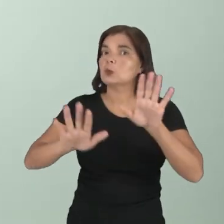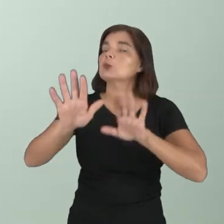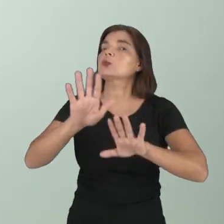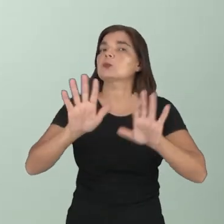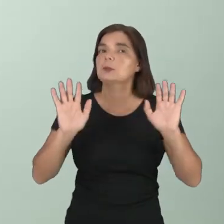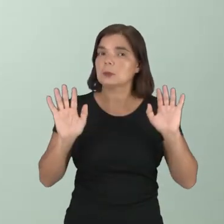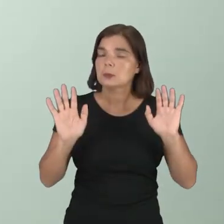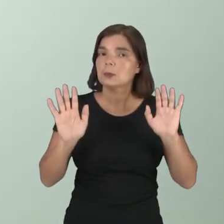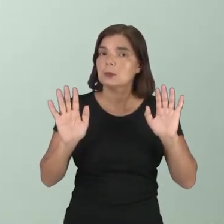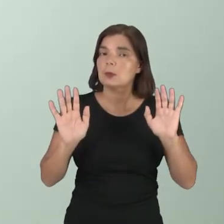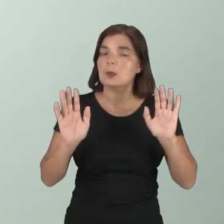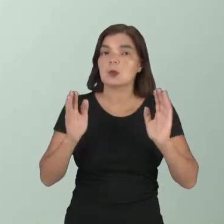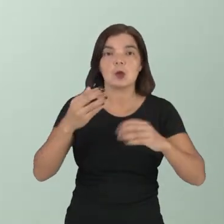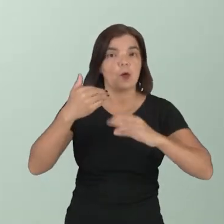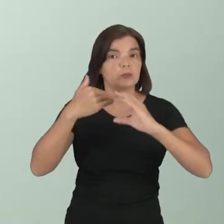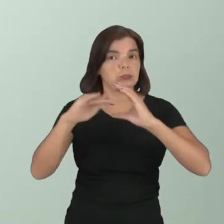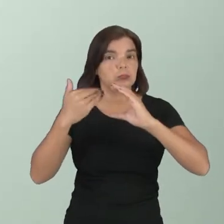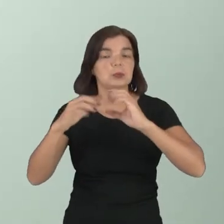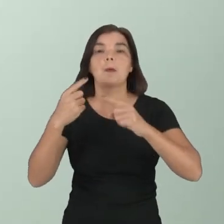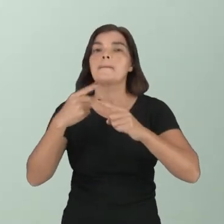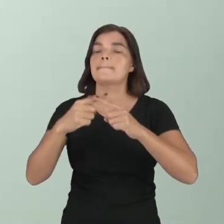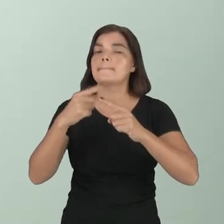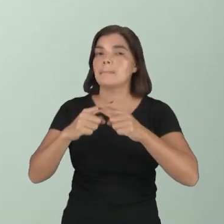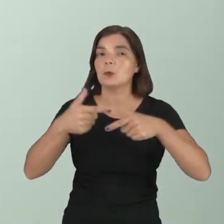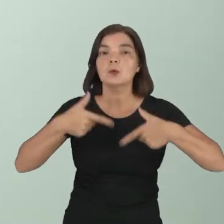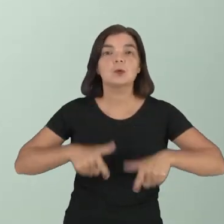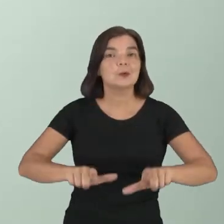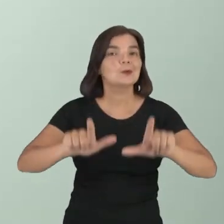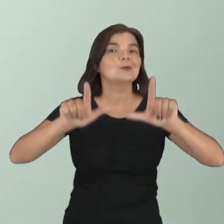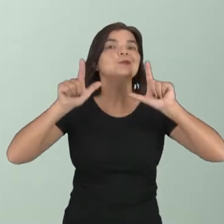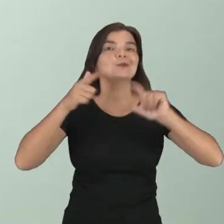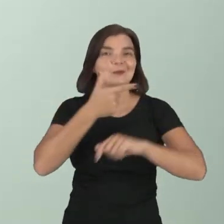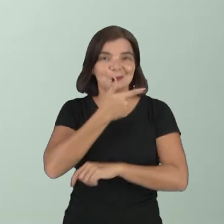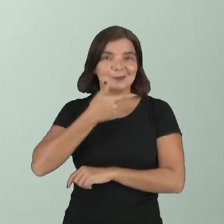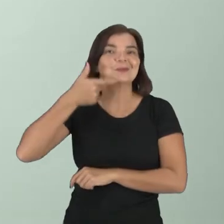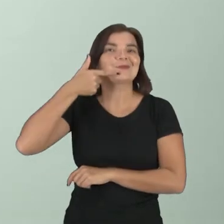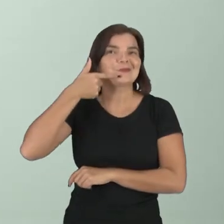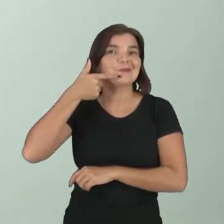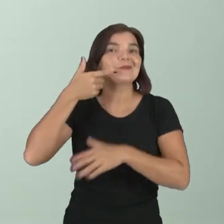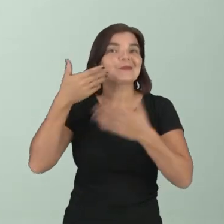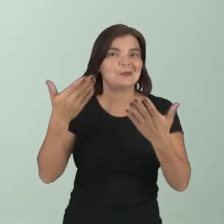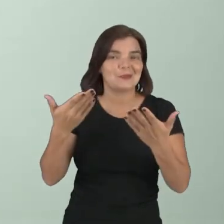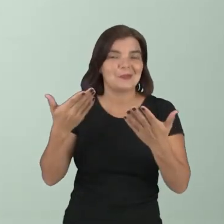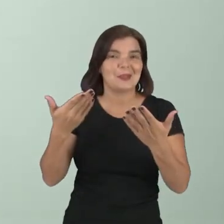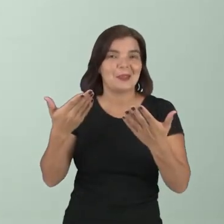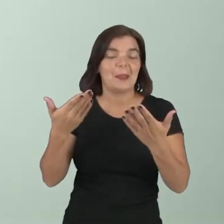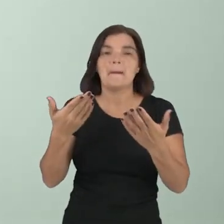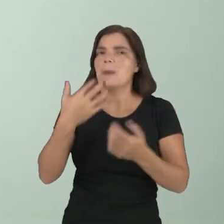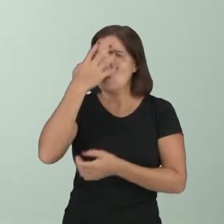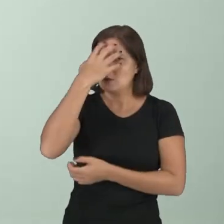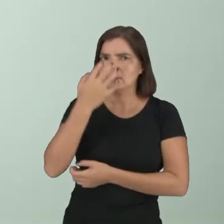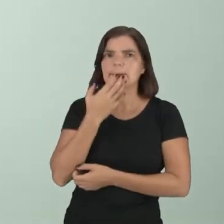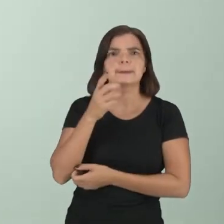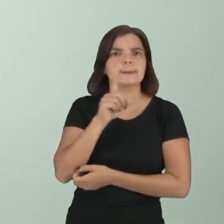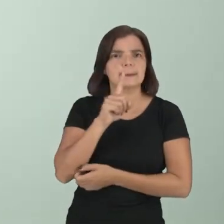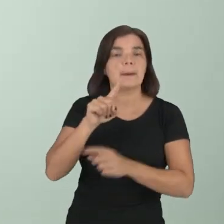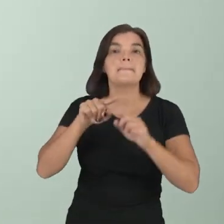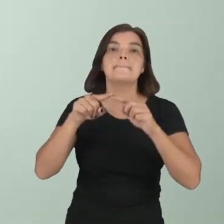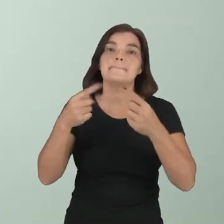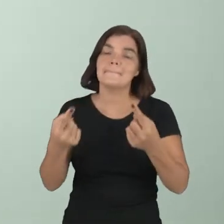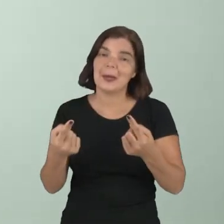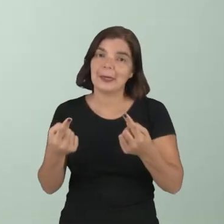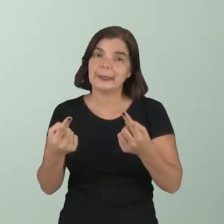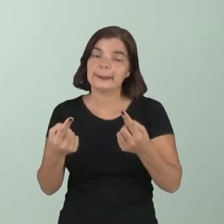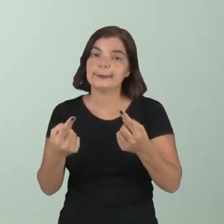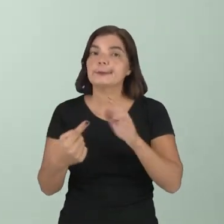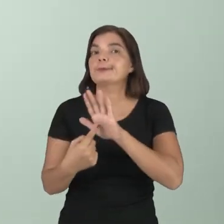cuidado com aquilo que se compartilha. Porque o meme, ele causa humor, ele não é para ser levado a sério, só que